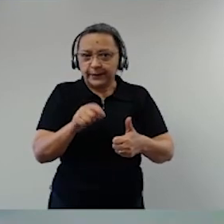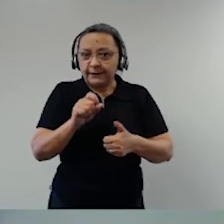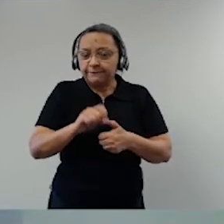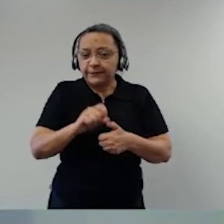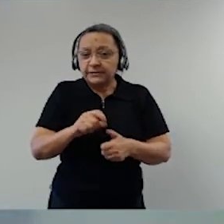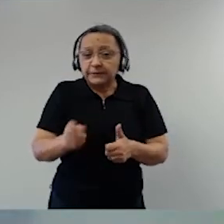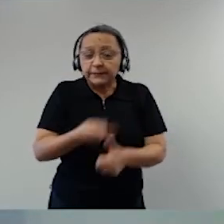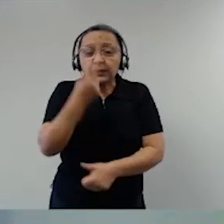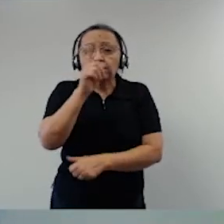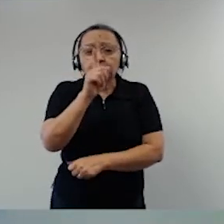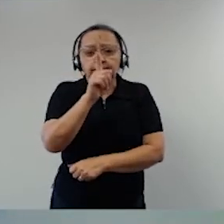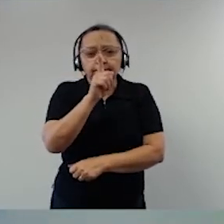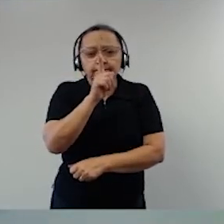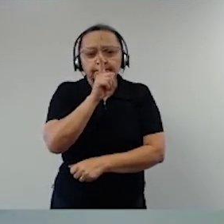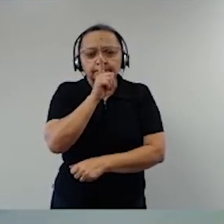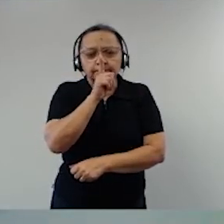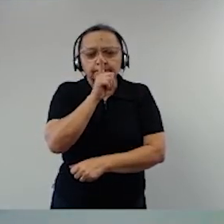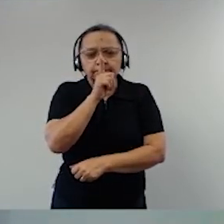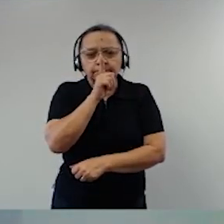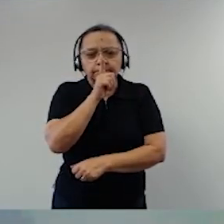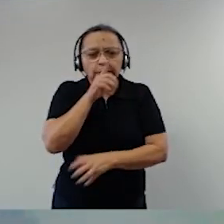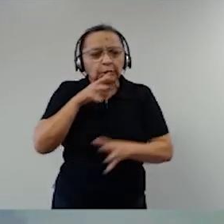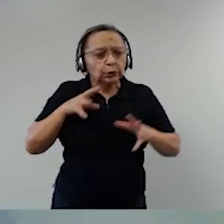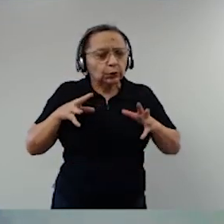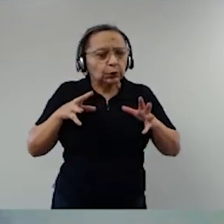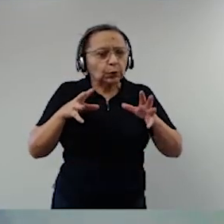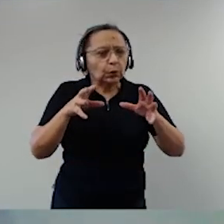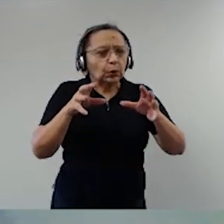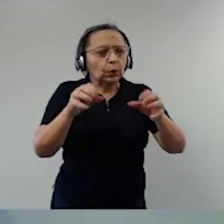silêncio altamente inteligente de todos os comandantes.